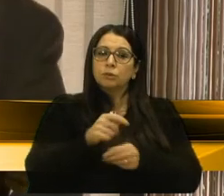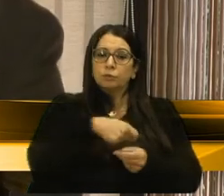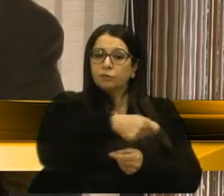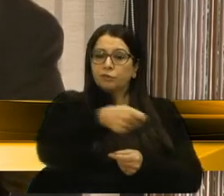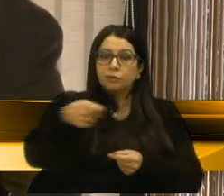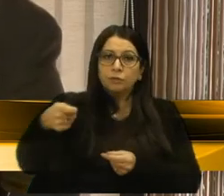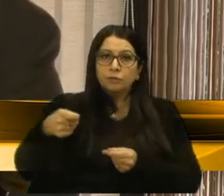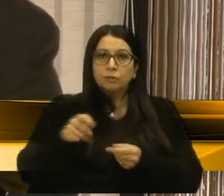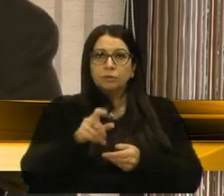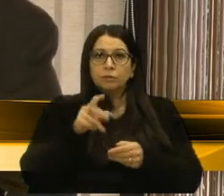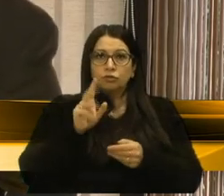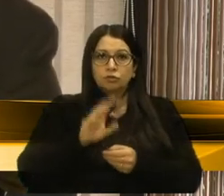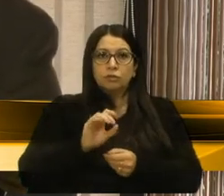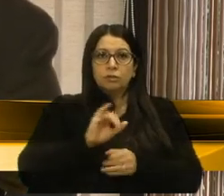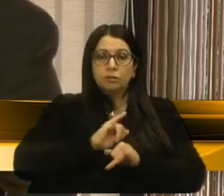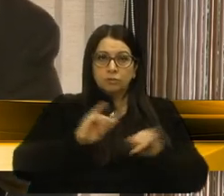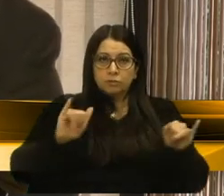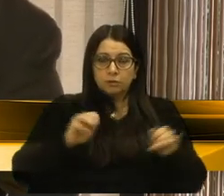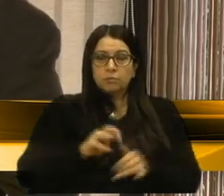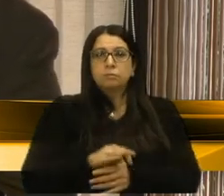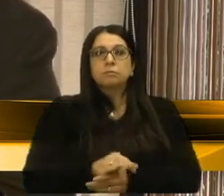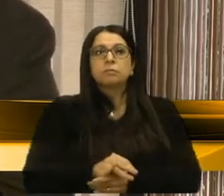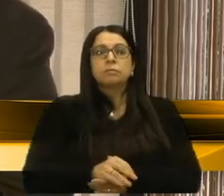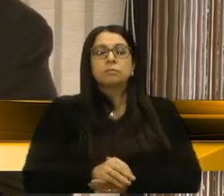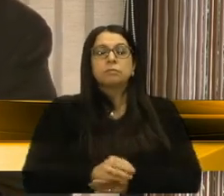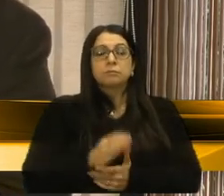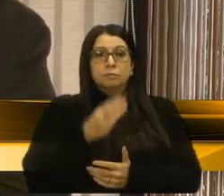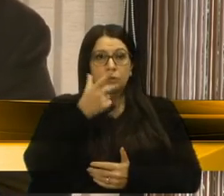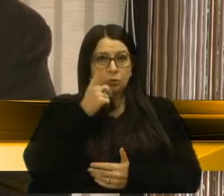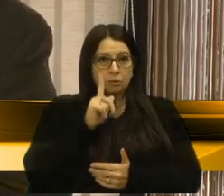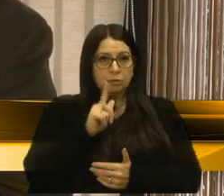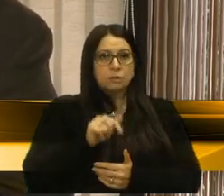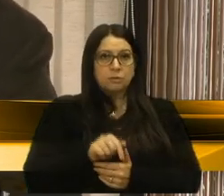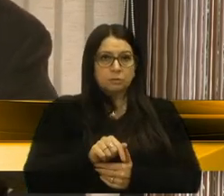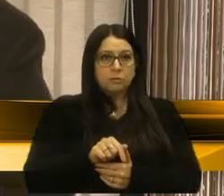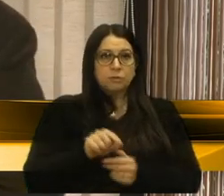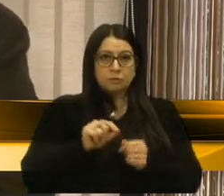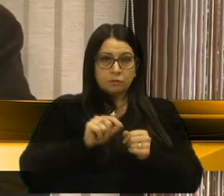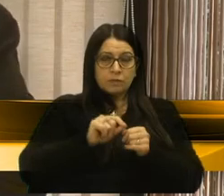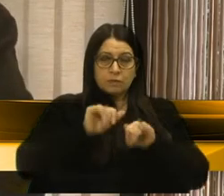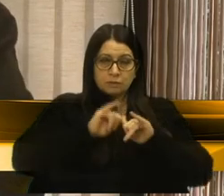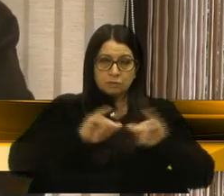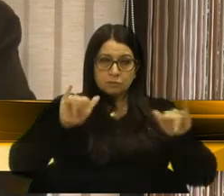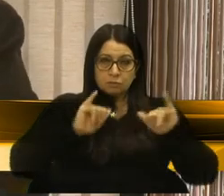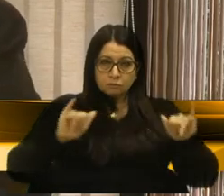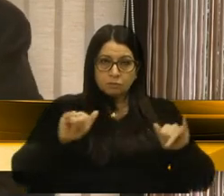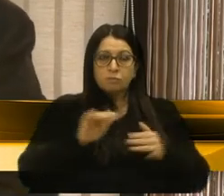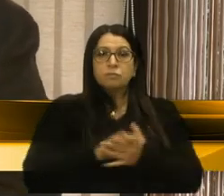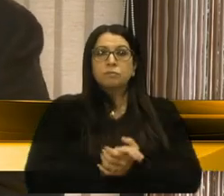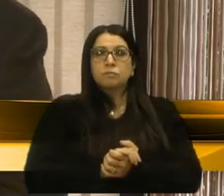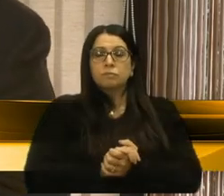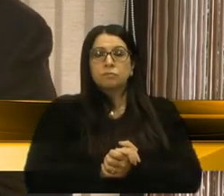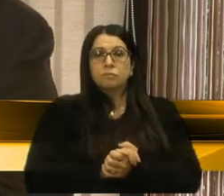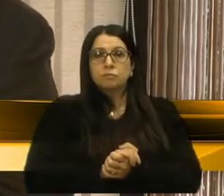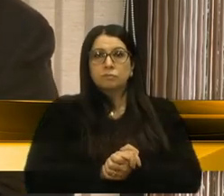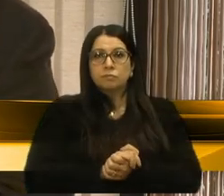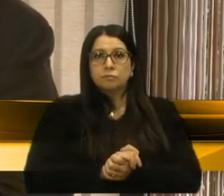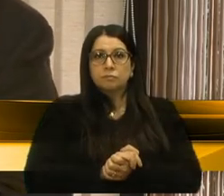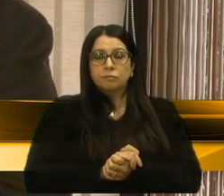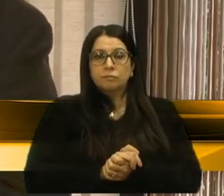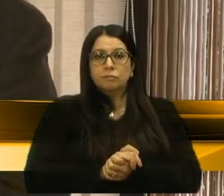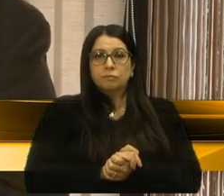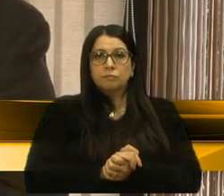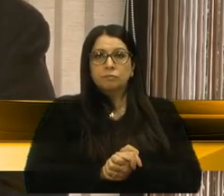mandamos, já divulgamos e conseguimos aqui fazer essas divulgações. Então, para que,